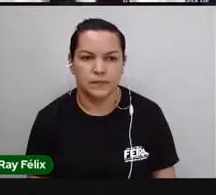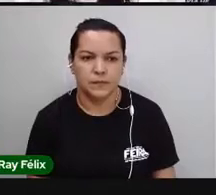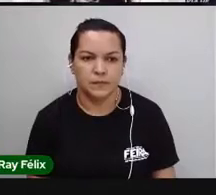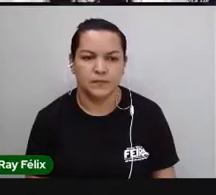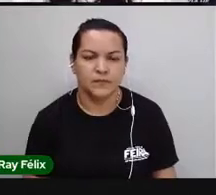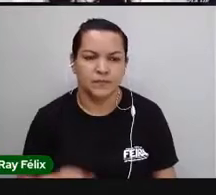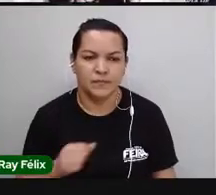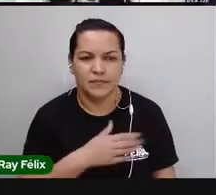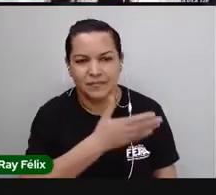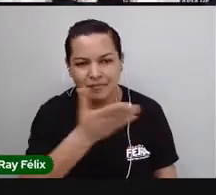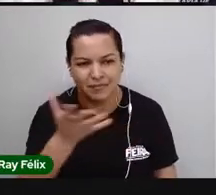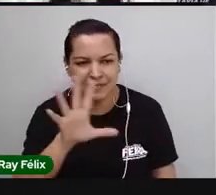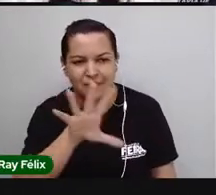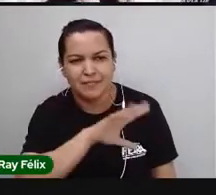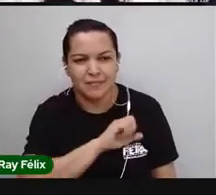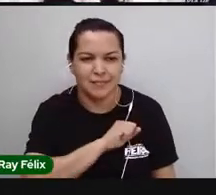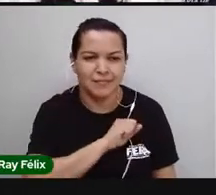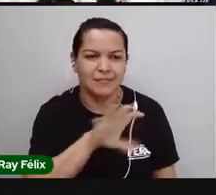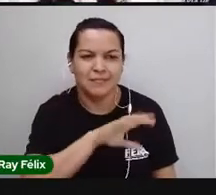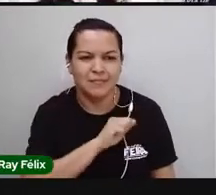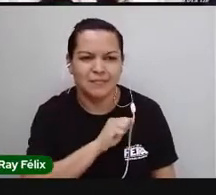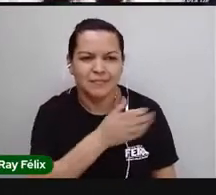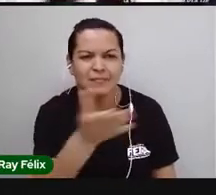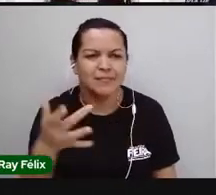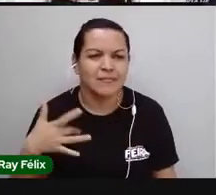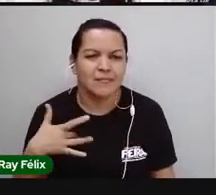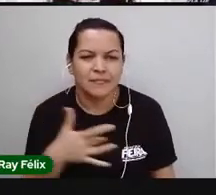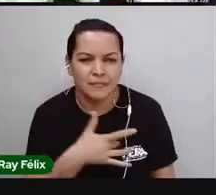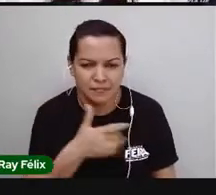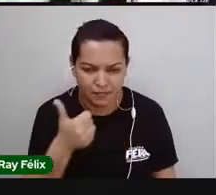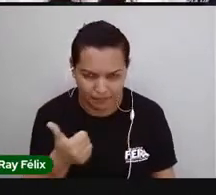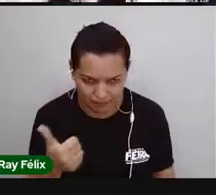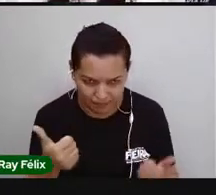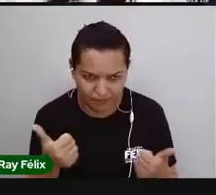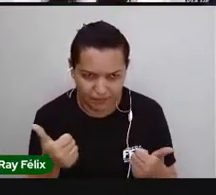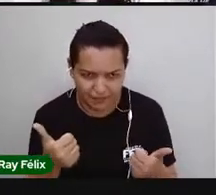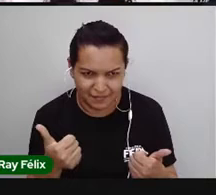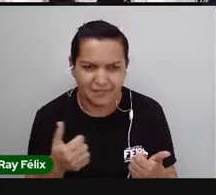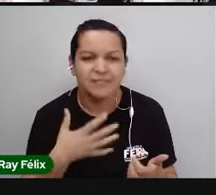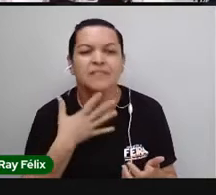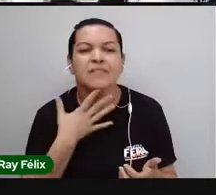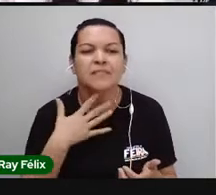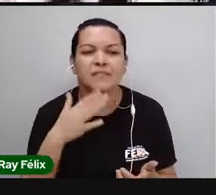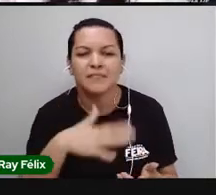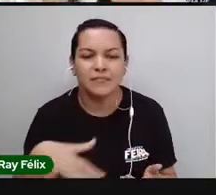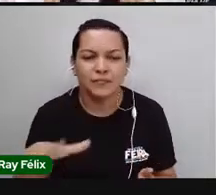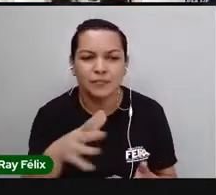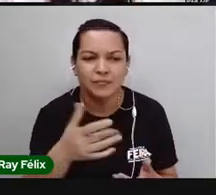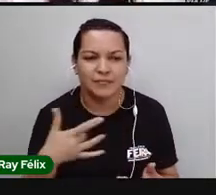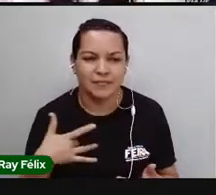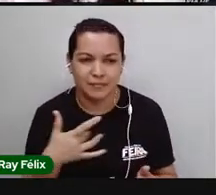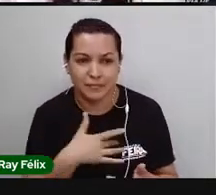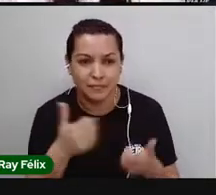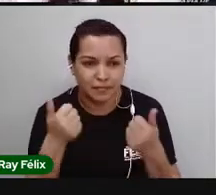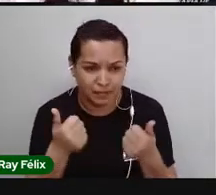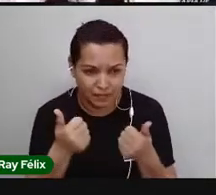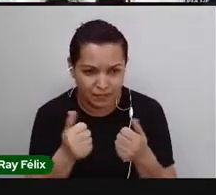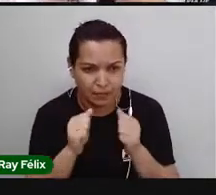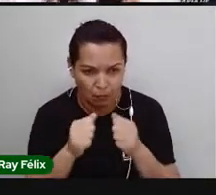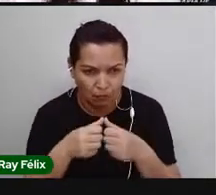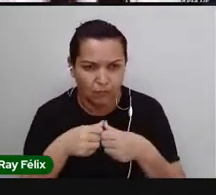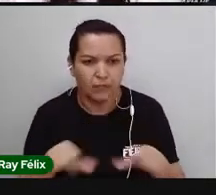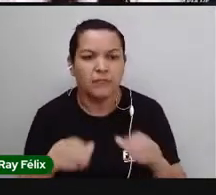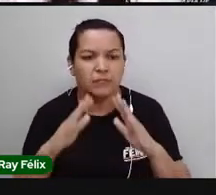Olá, amados e amadas! Como vocês estão? Tudo bem? Desejo que todos estejam bem, se puder, fiquem em casa,